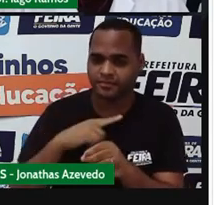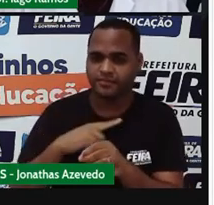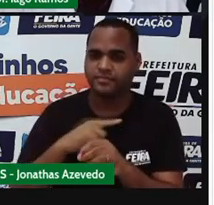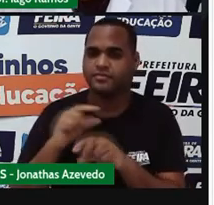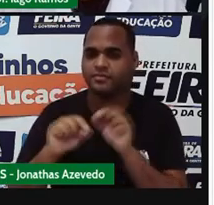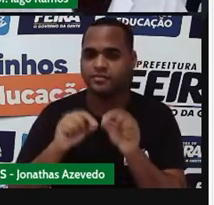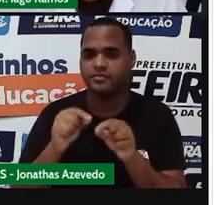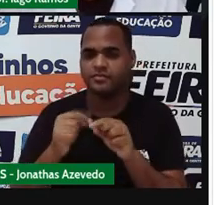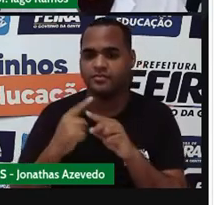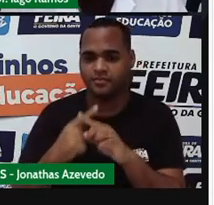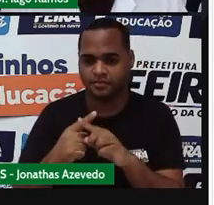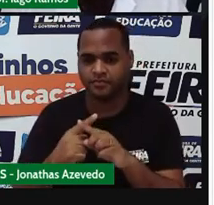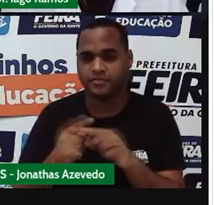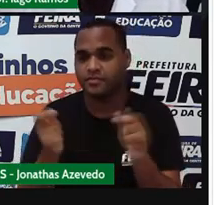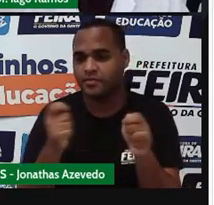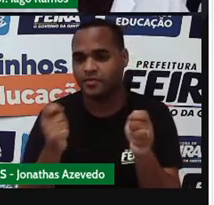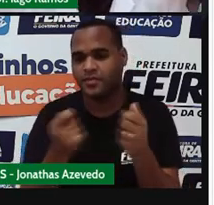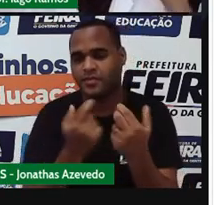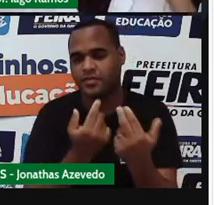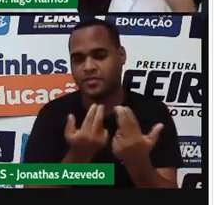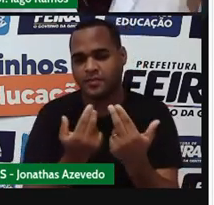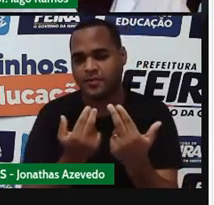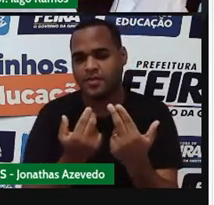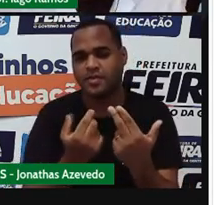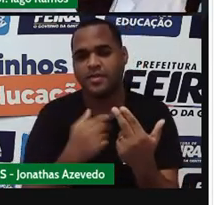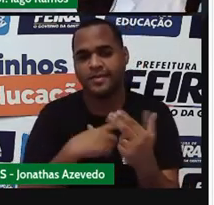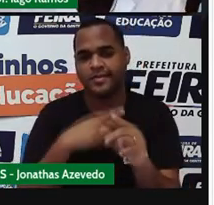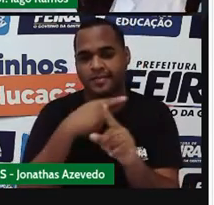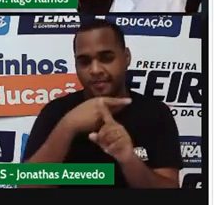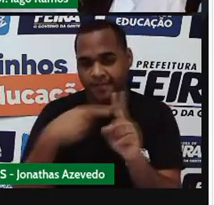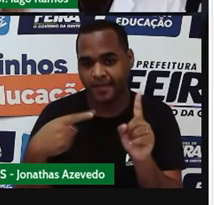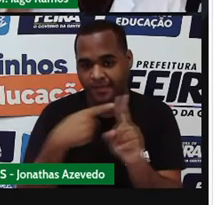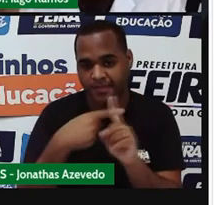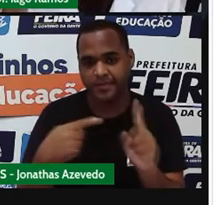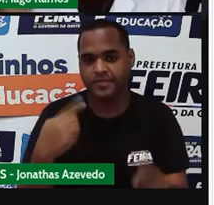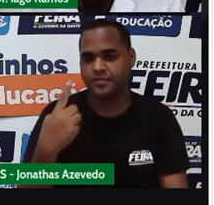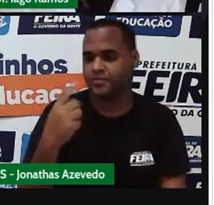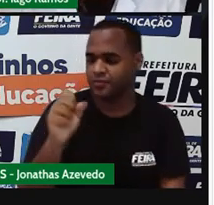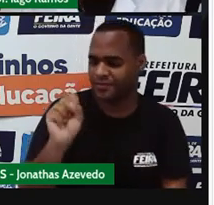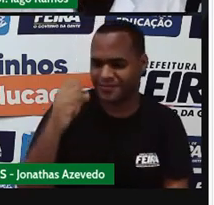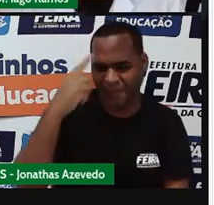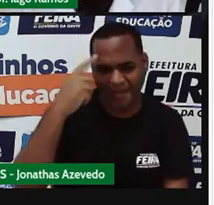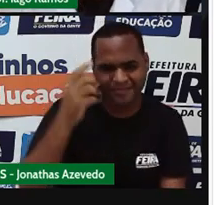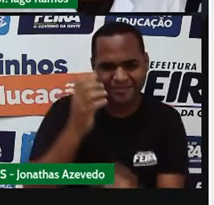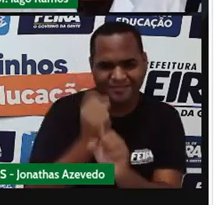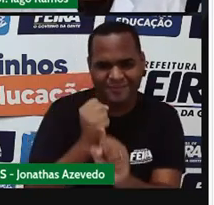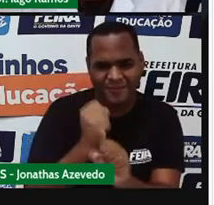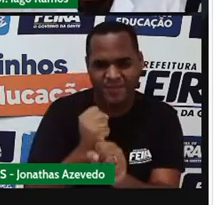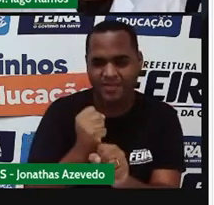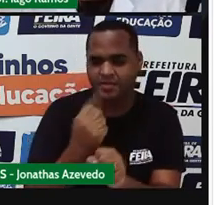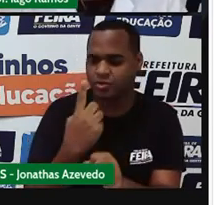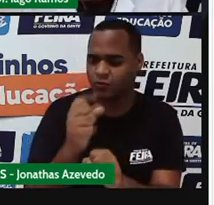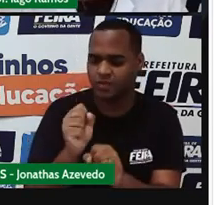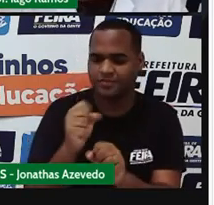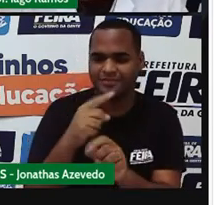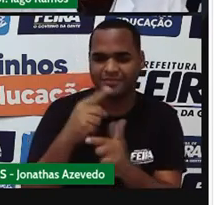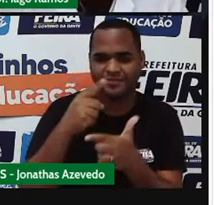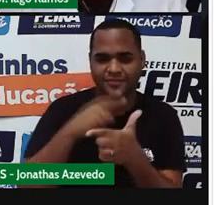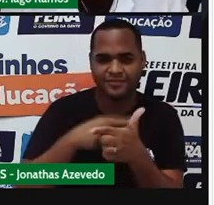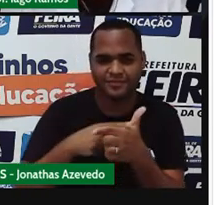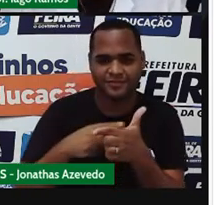escrevendo. Vai ser igual a metade de 18. E metade de 18 a gente pode escrever assim, 18